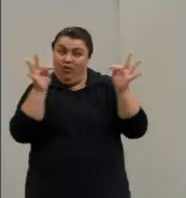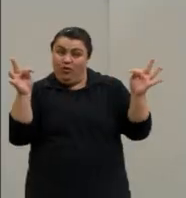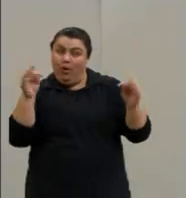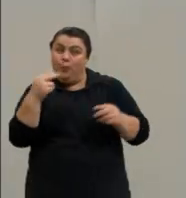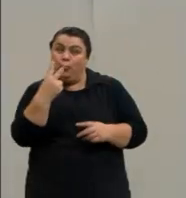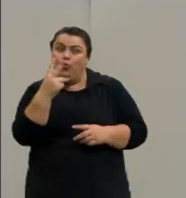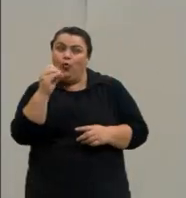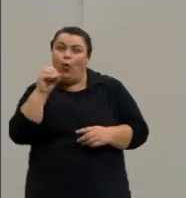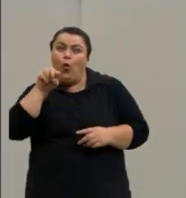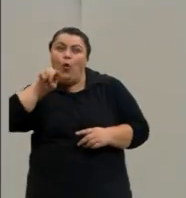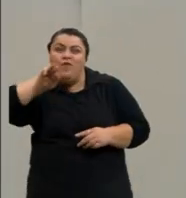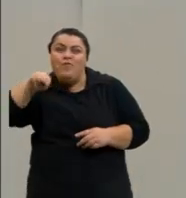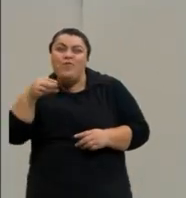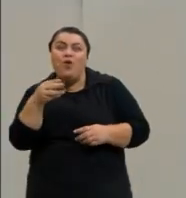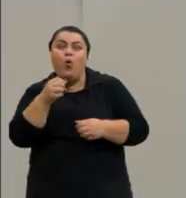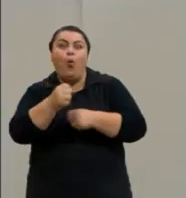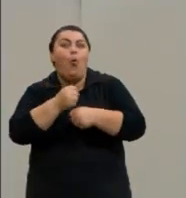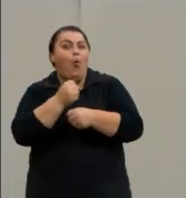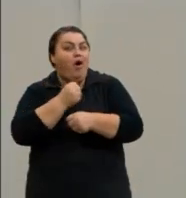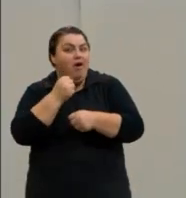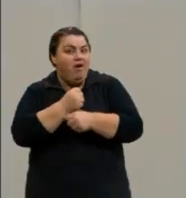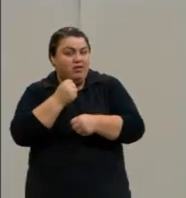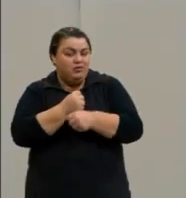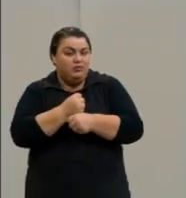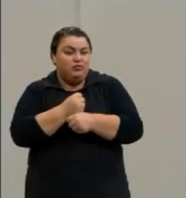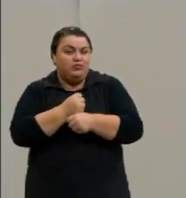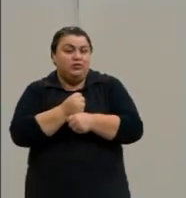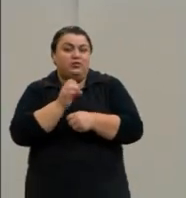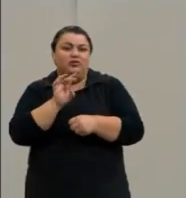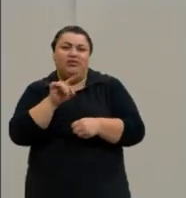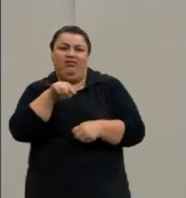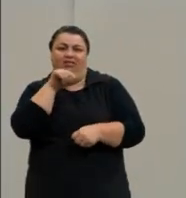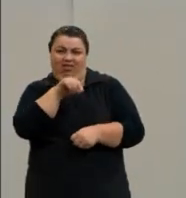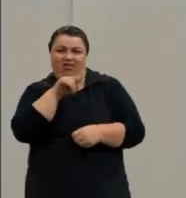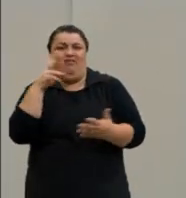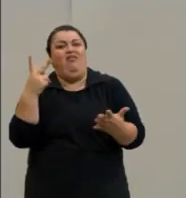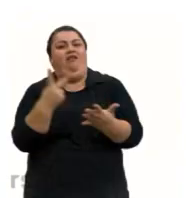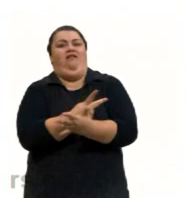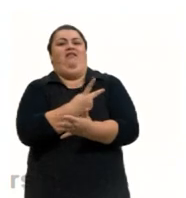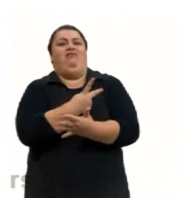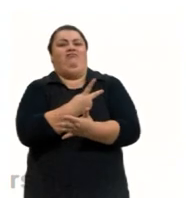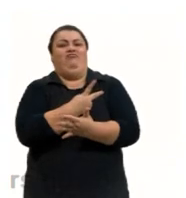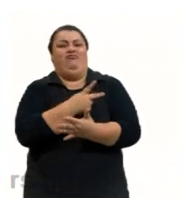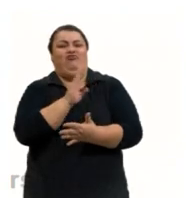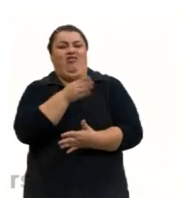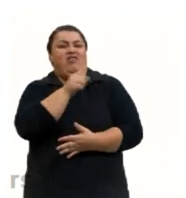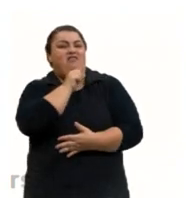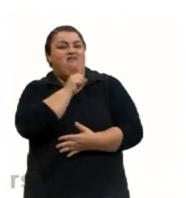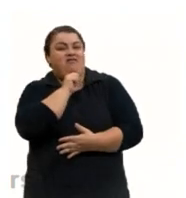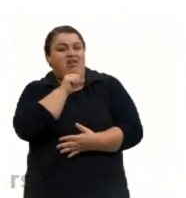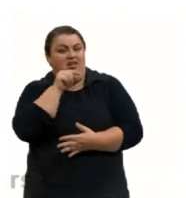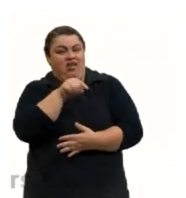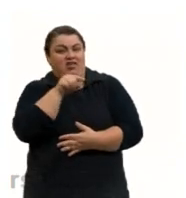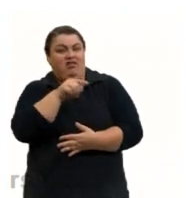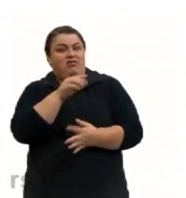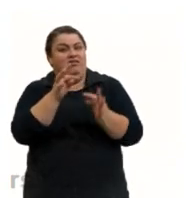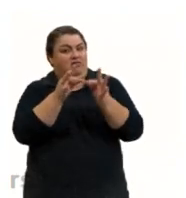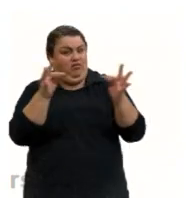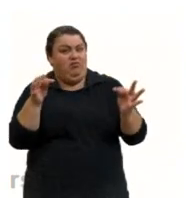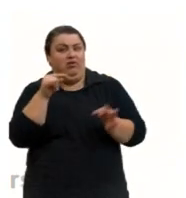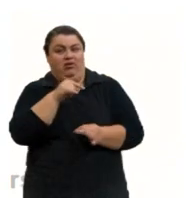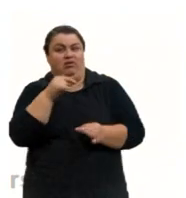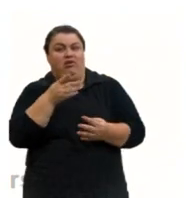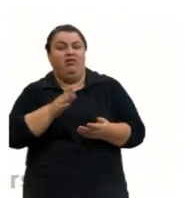mais ou menos, antes de Cristo. Só que ele estava completamente errado, né, ele estava ultrapassado nessa teoria dele.